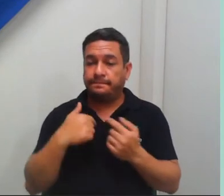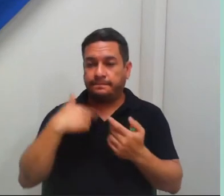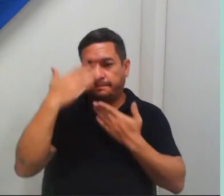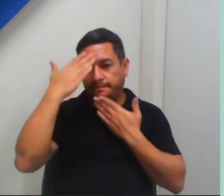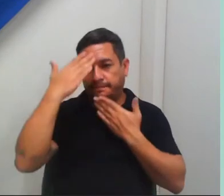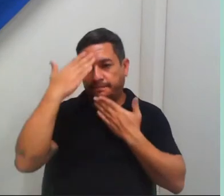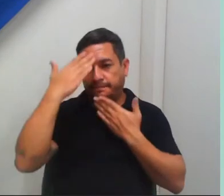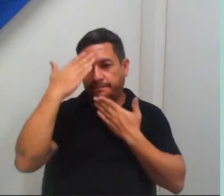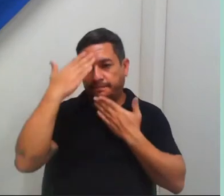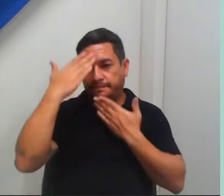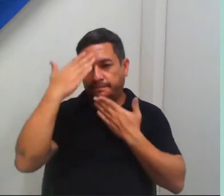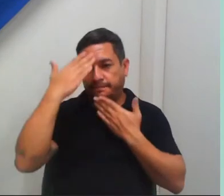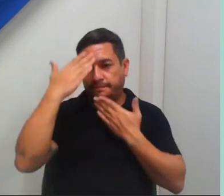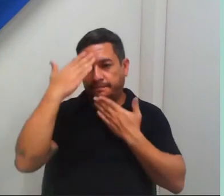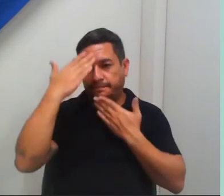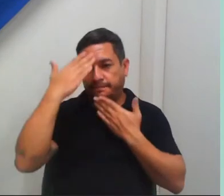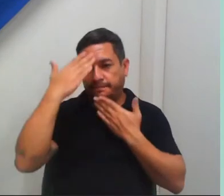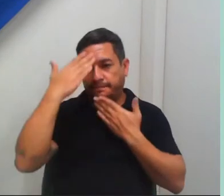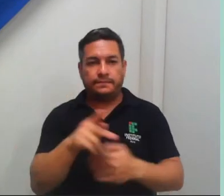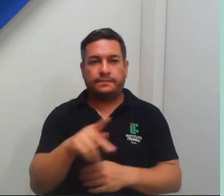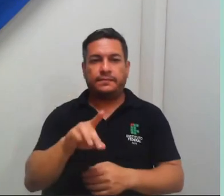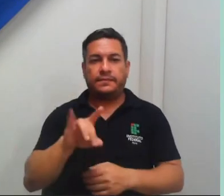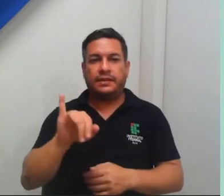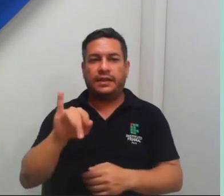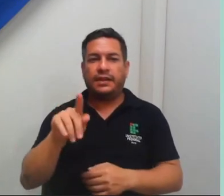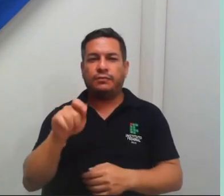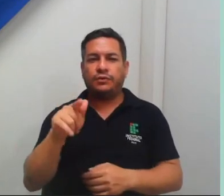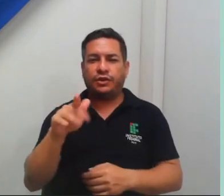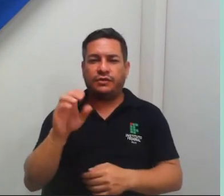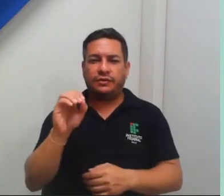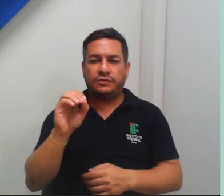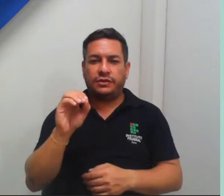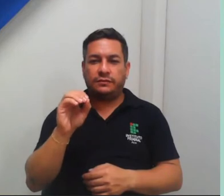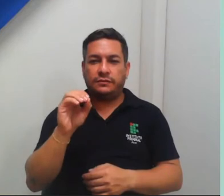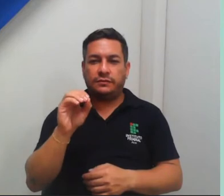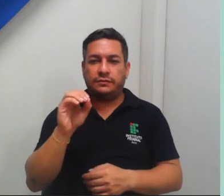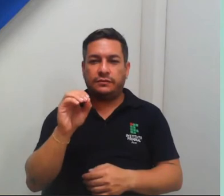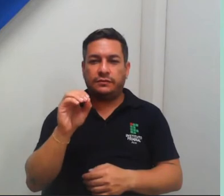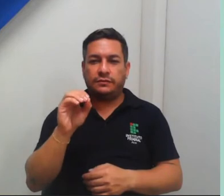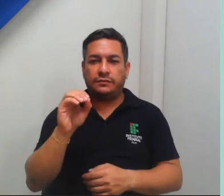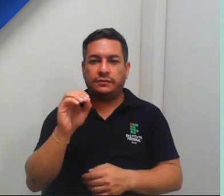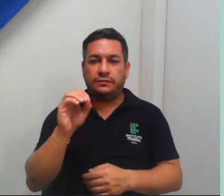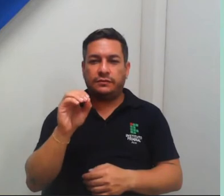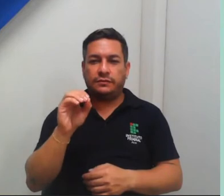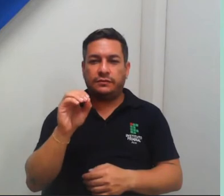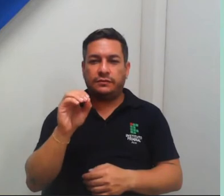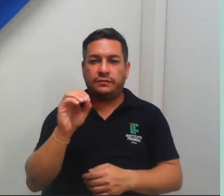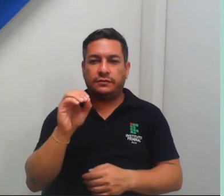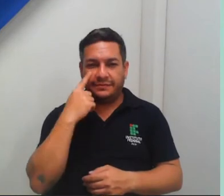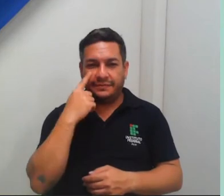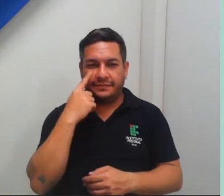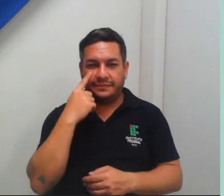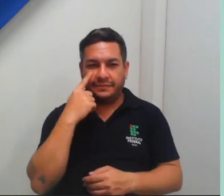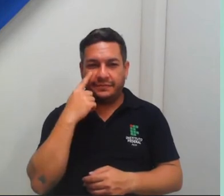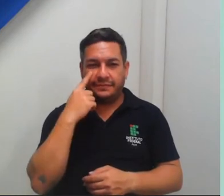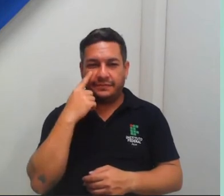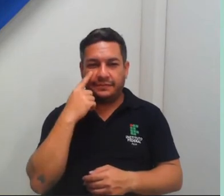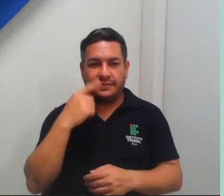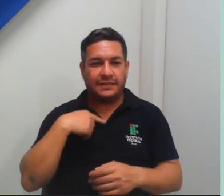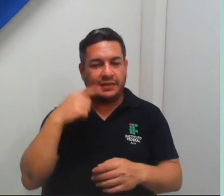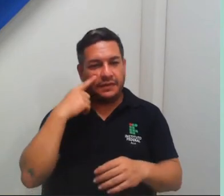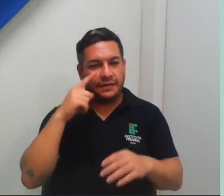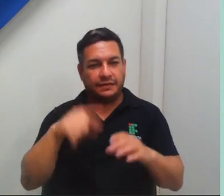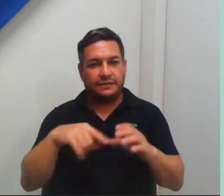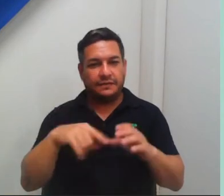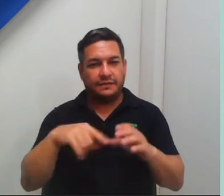convite ao professor Diego, que havia entrado em contato comigo, e Diego, você lendo aí meu currículo, a descrição do